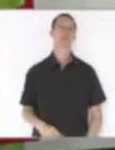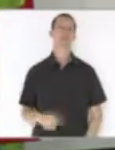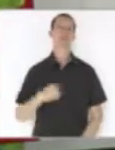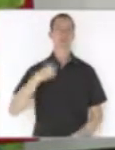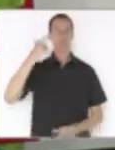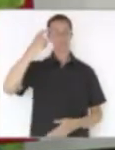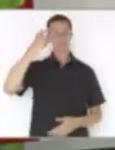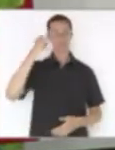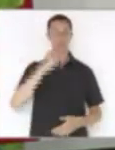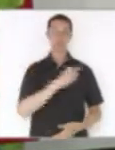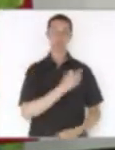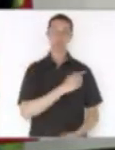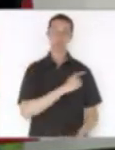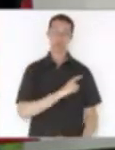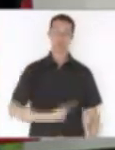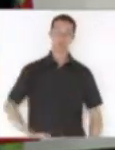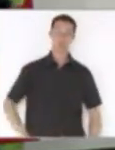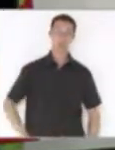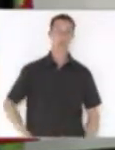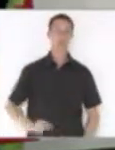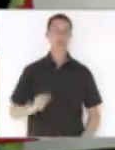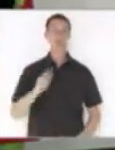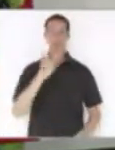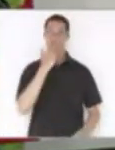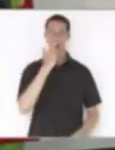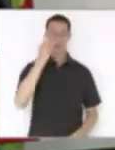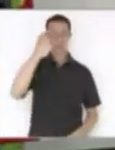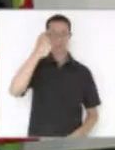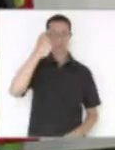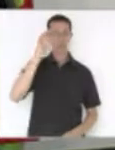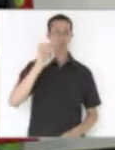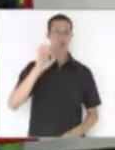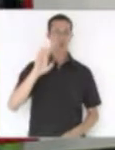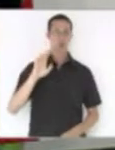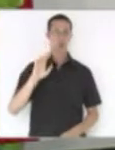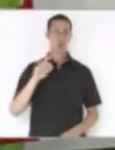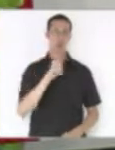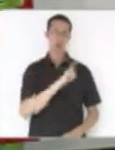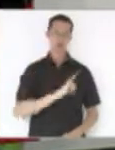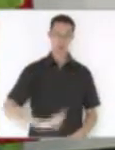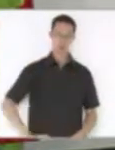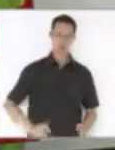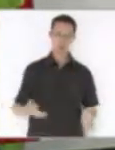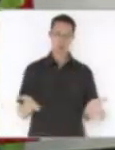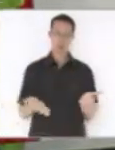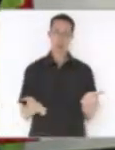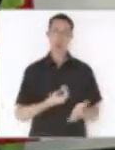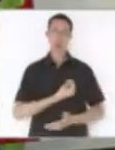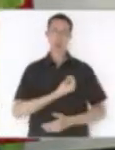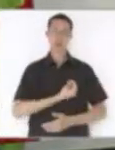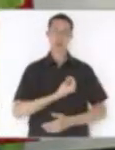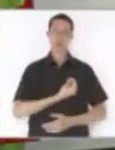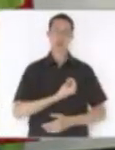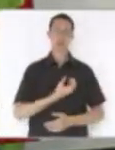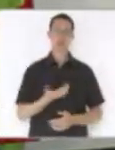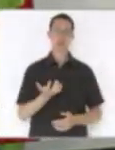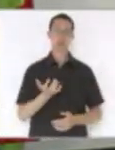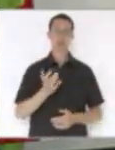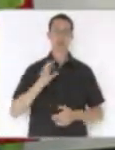está pensando apenas nos seus extertores do governo e quer pegar todo o dinheiro que tem. Esse